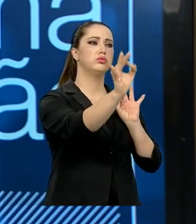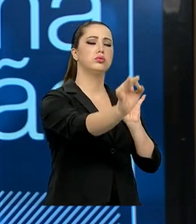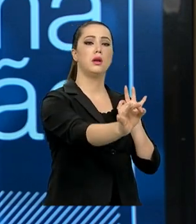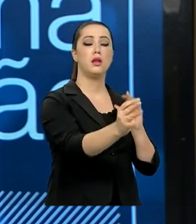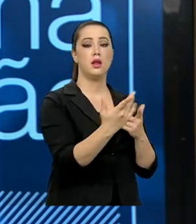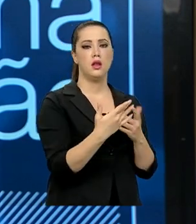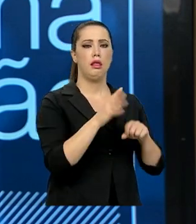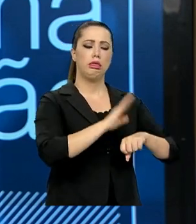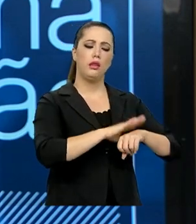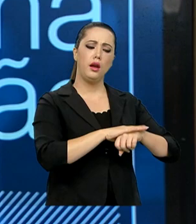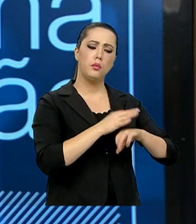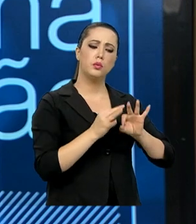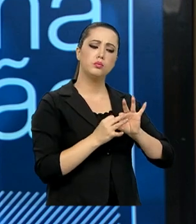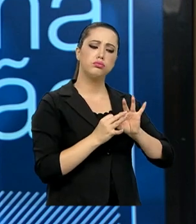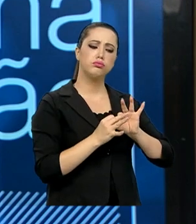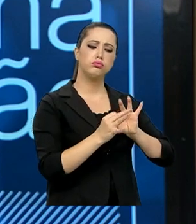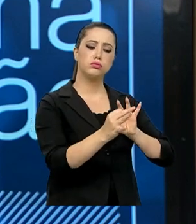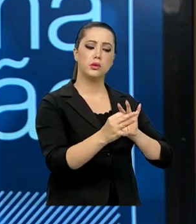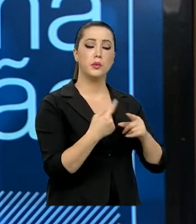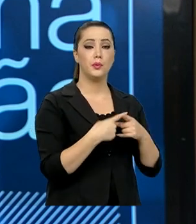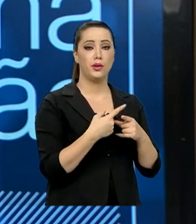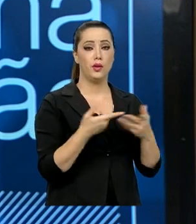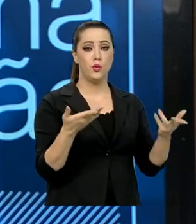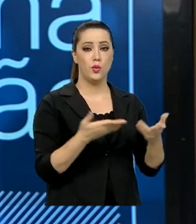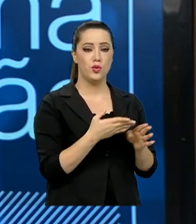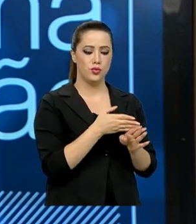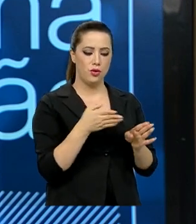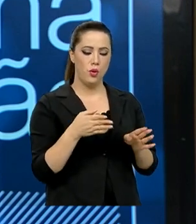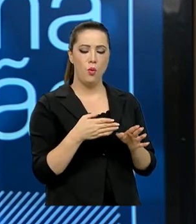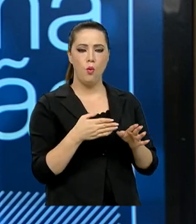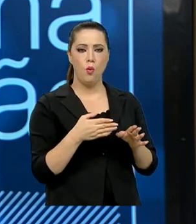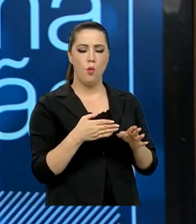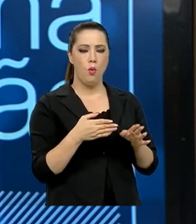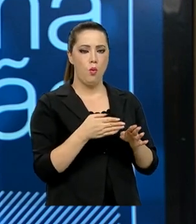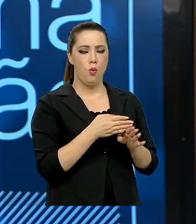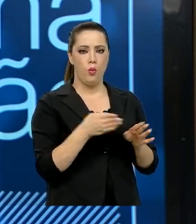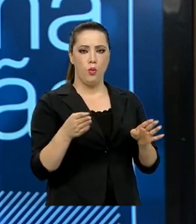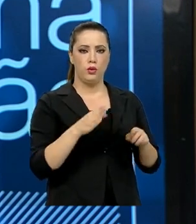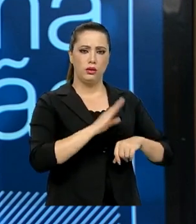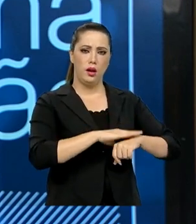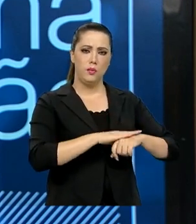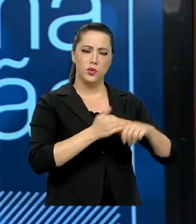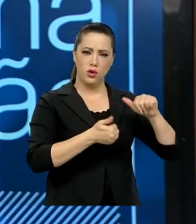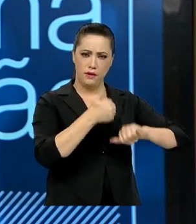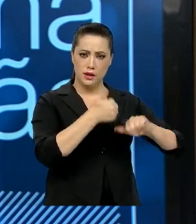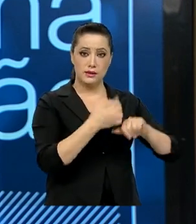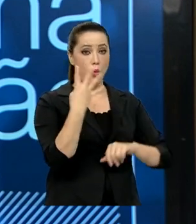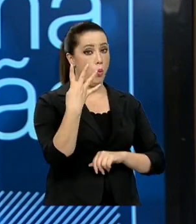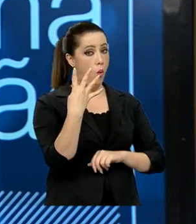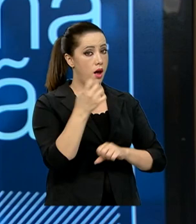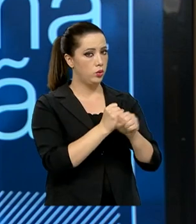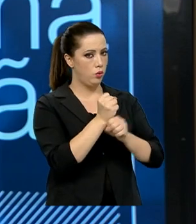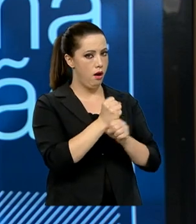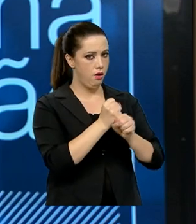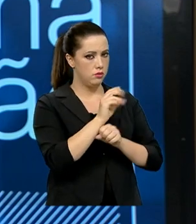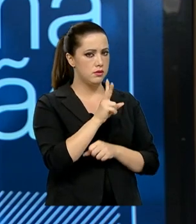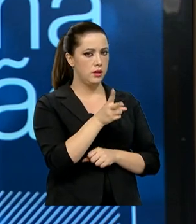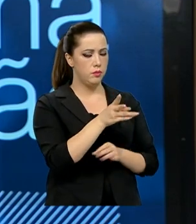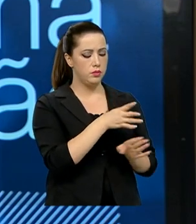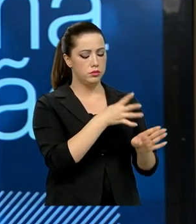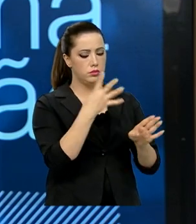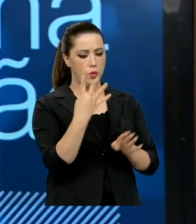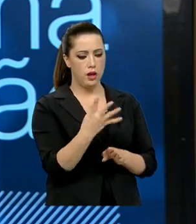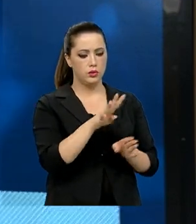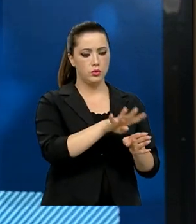Você veja que o ciclo de avaliação são quatro anos. Então, nós temos que pensar onde nós queremos chegar, quais são os caminhos que